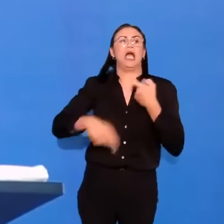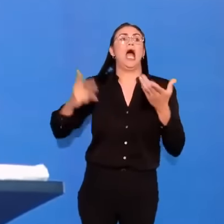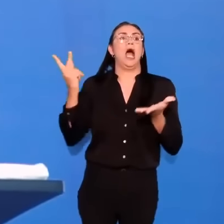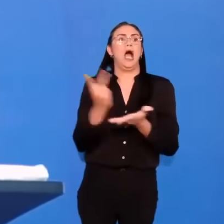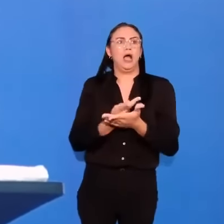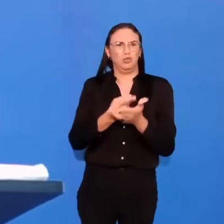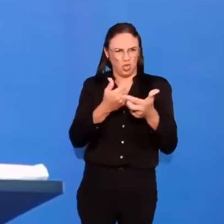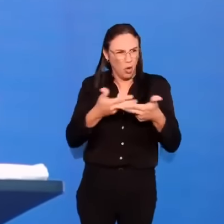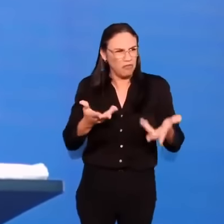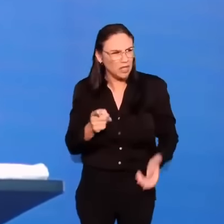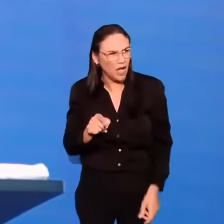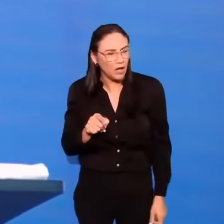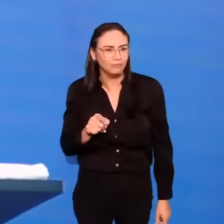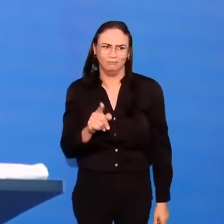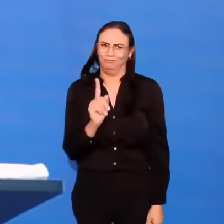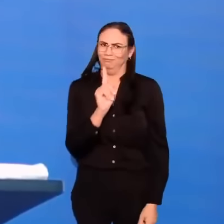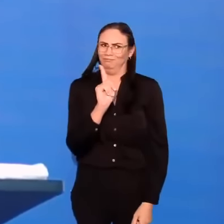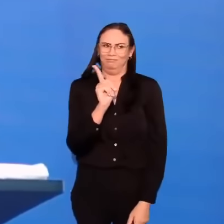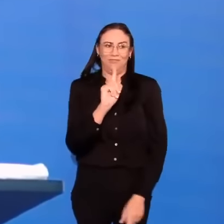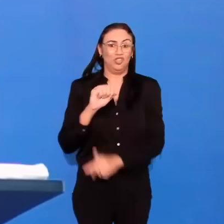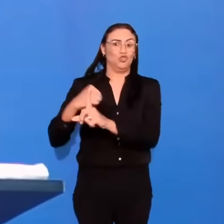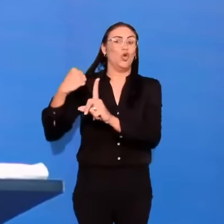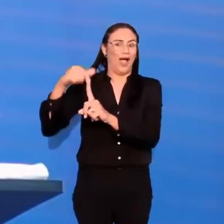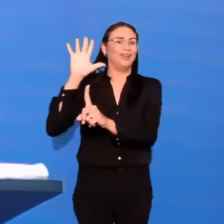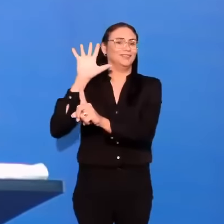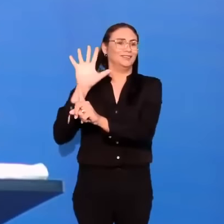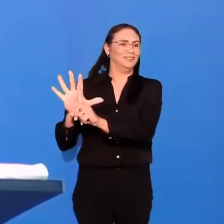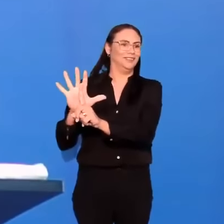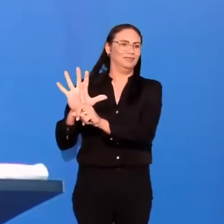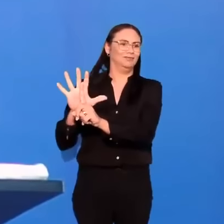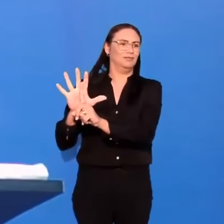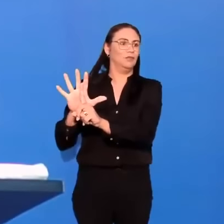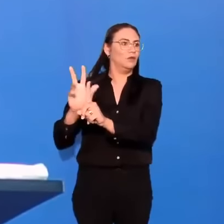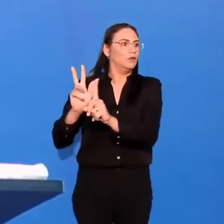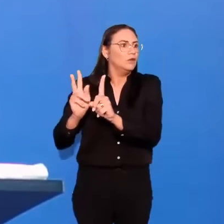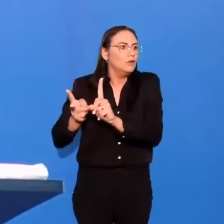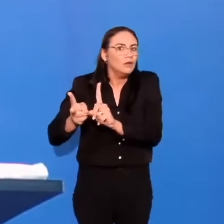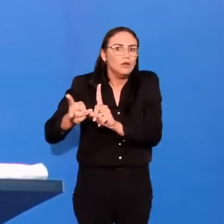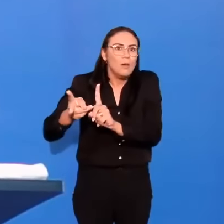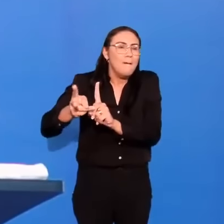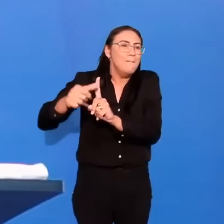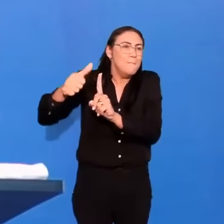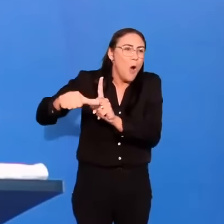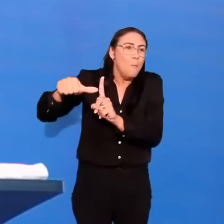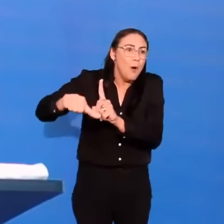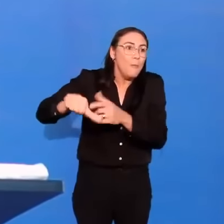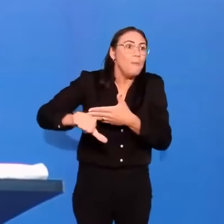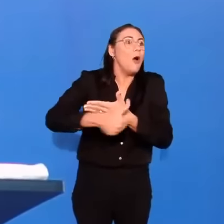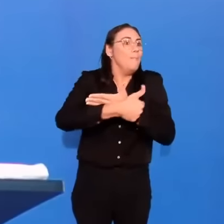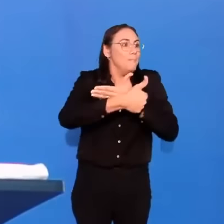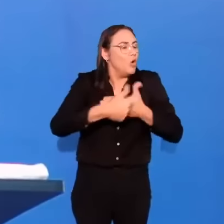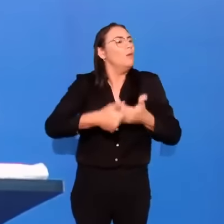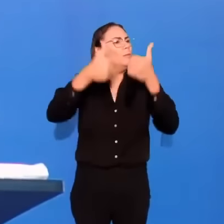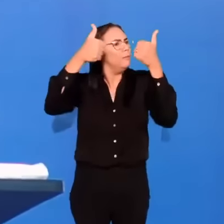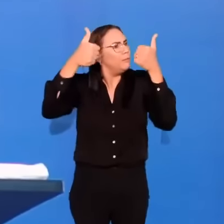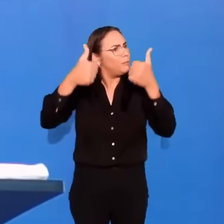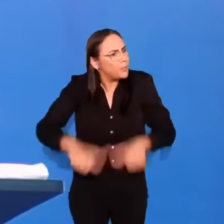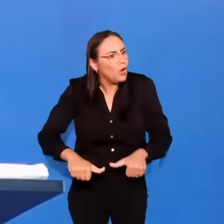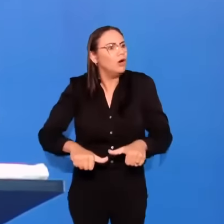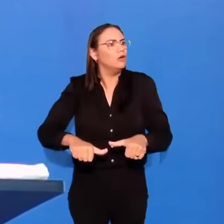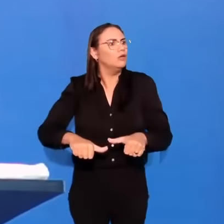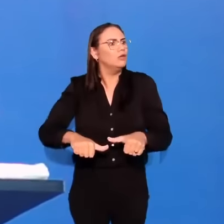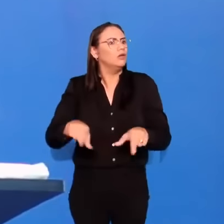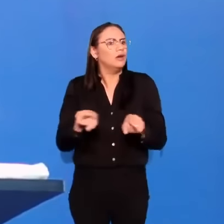Não é novidade para você, que ela, ela a cada dia, emerge em um caos moral, e se perverte